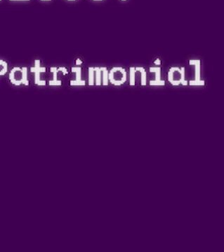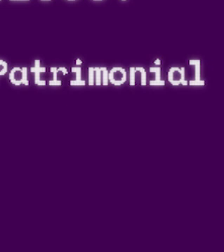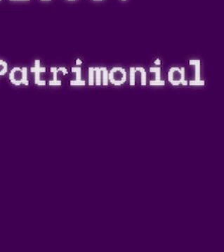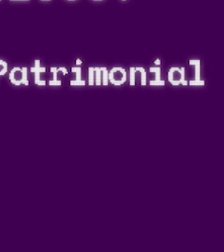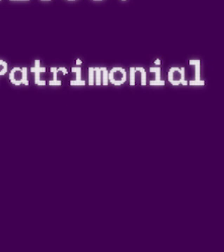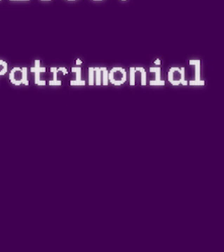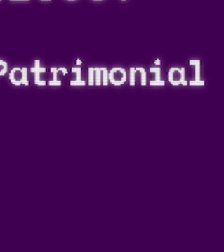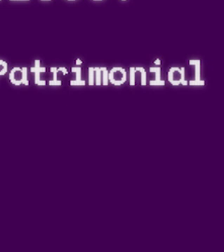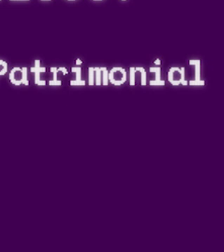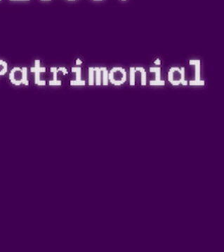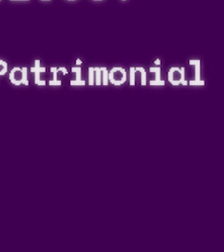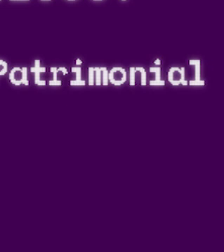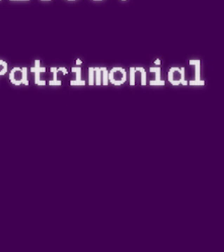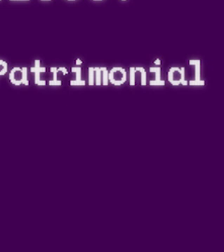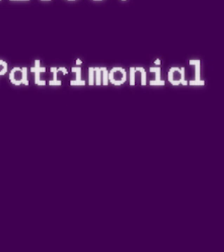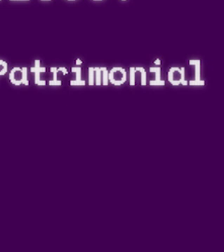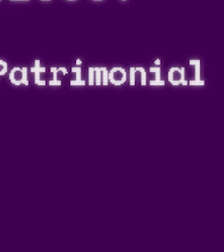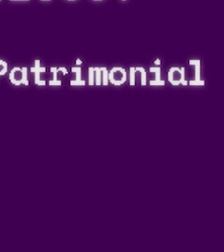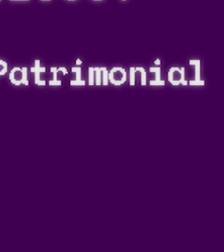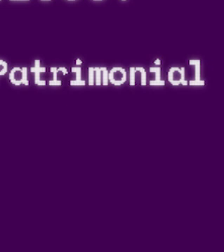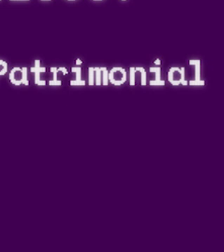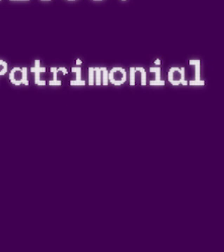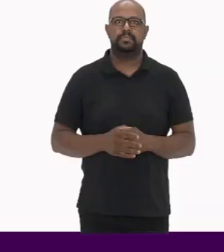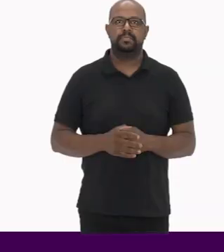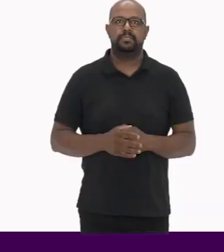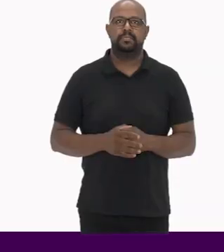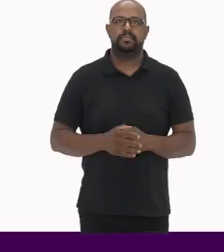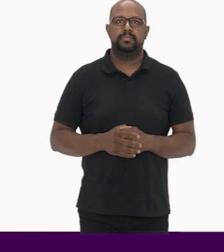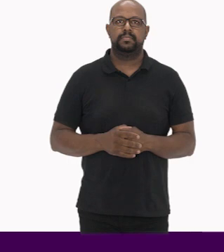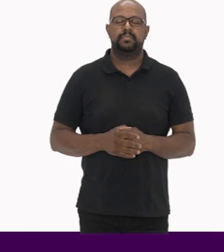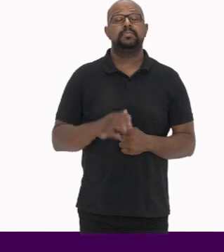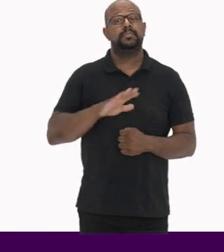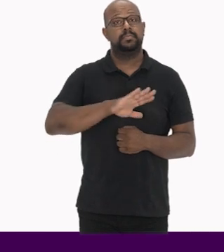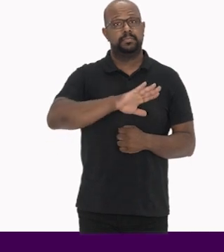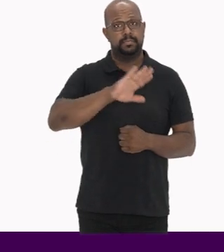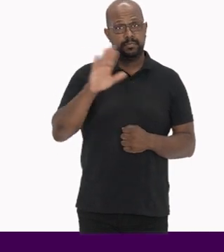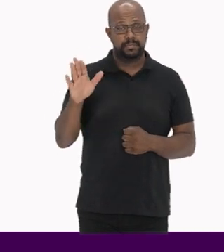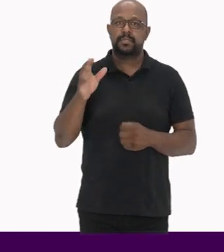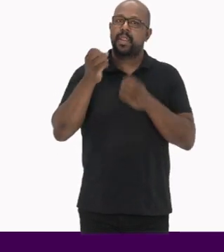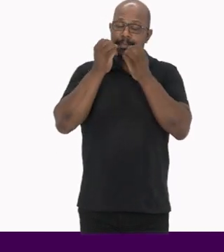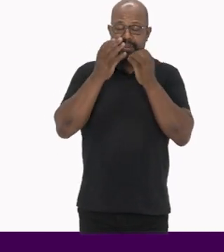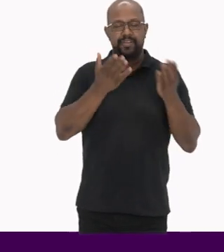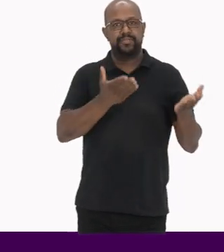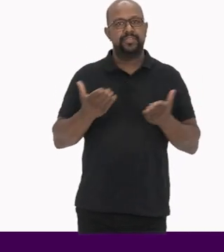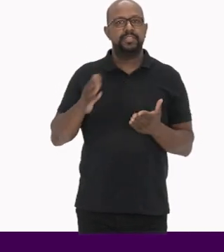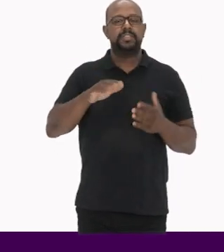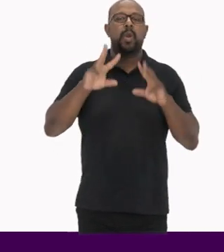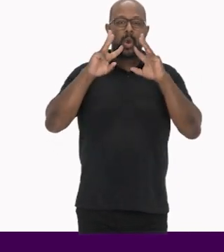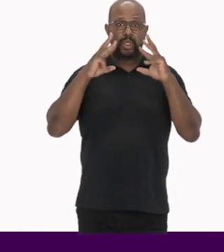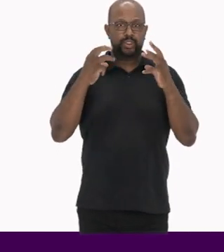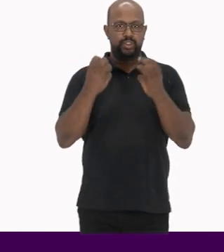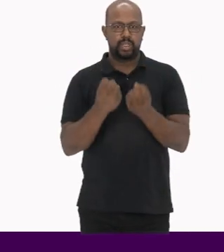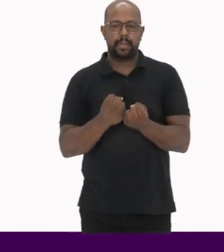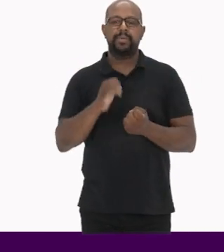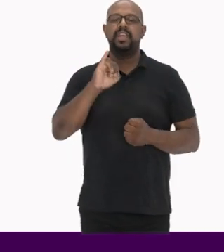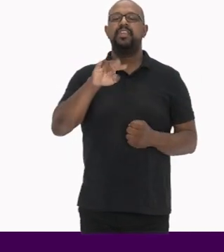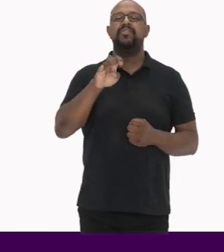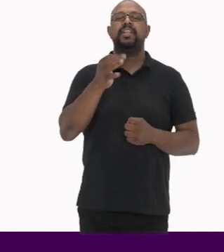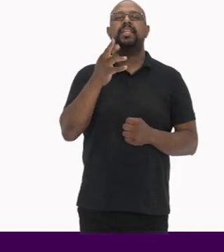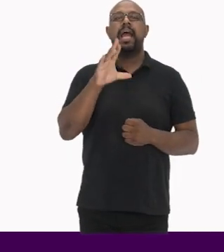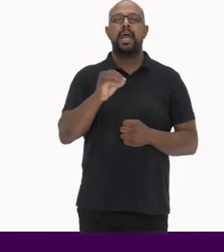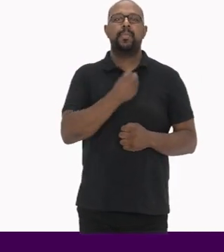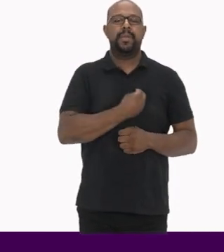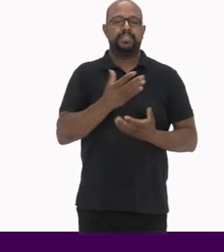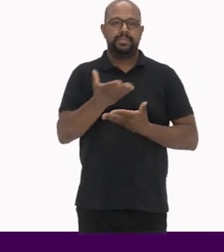pretos Ele usa camiseta e calça pretas e óculos de grau Olá e bem-vindes ao Workshop Inventário